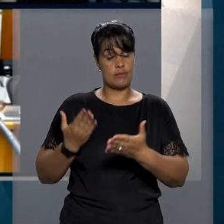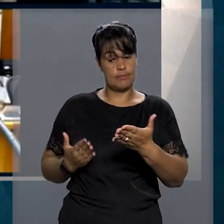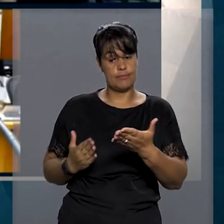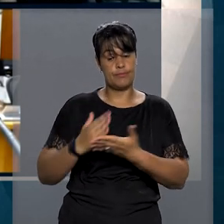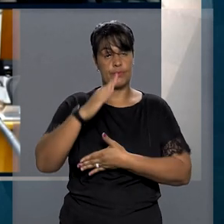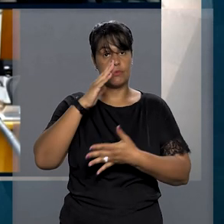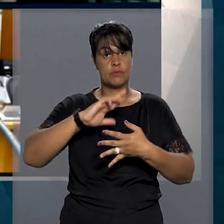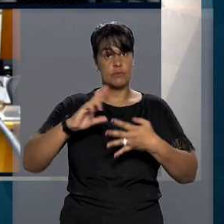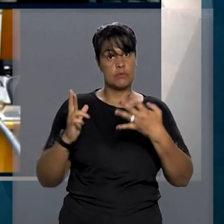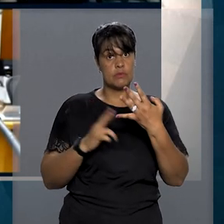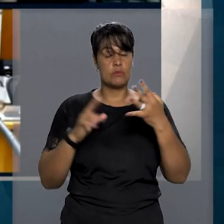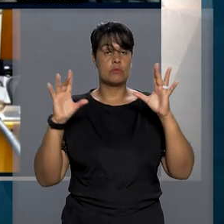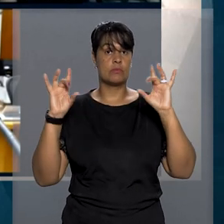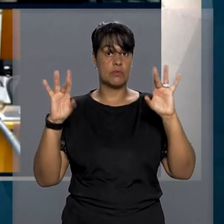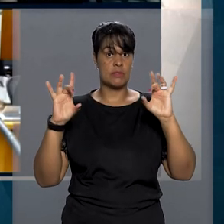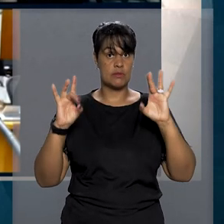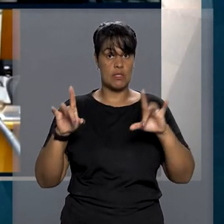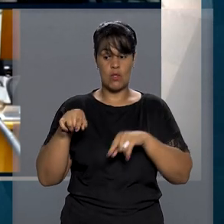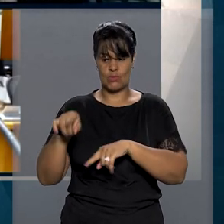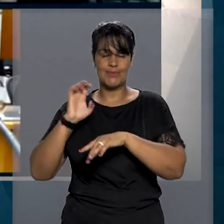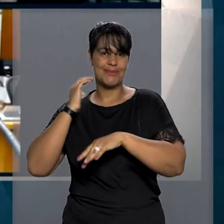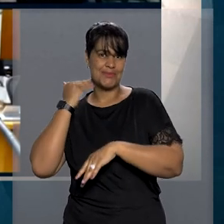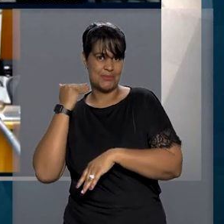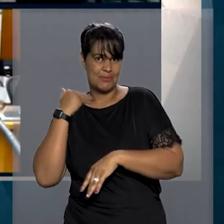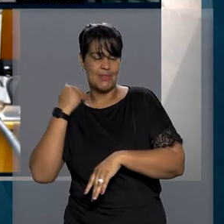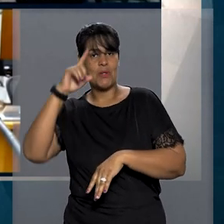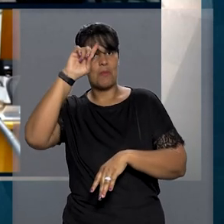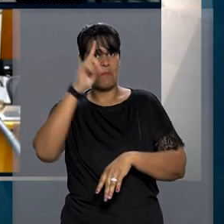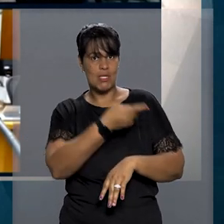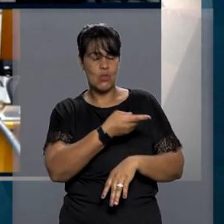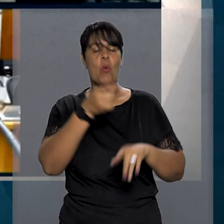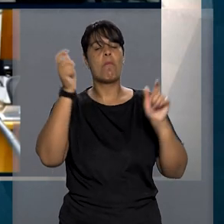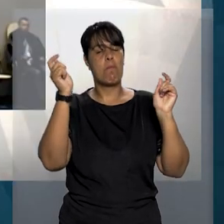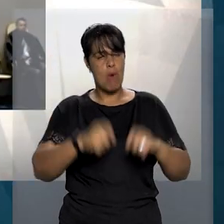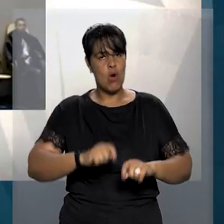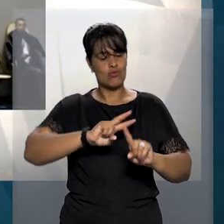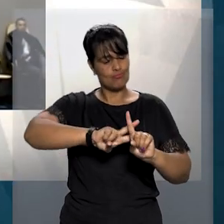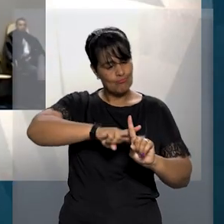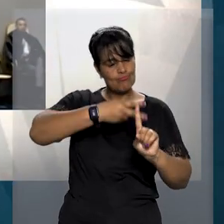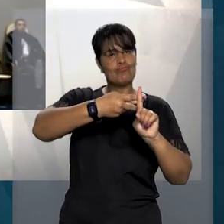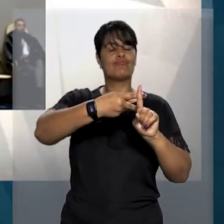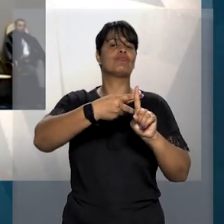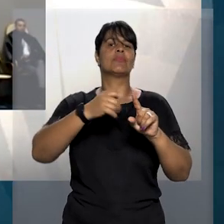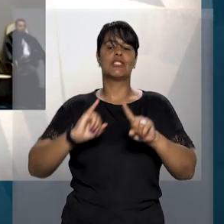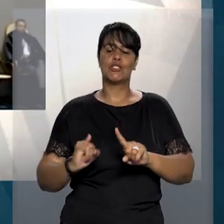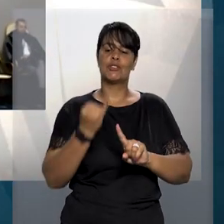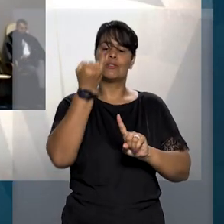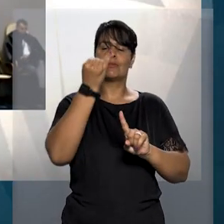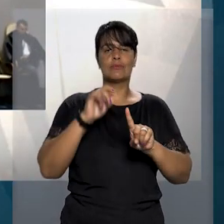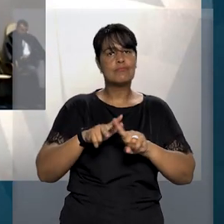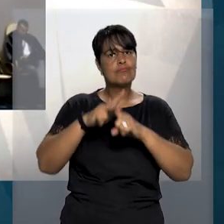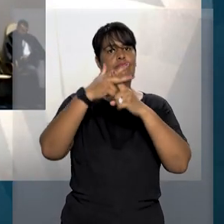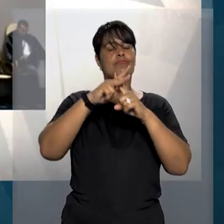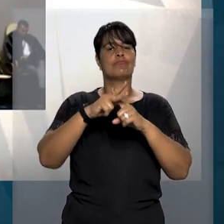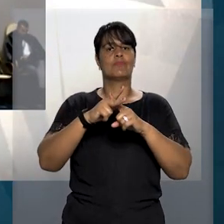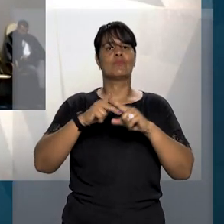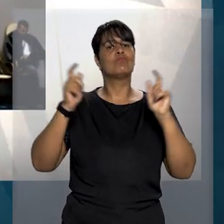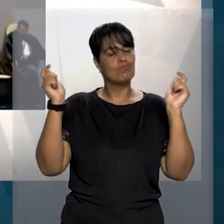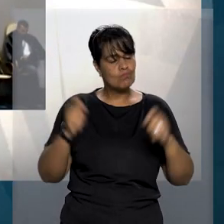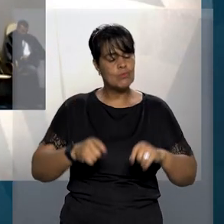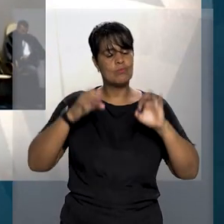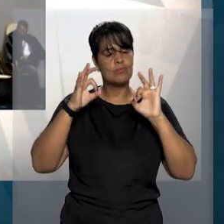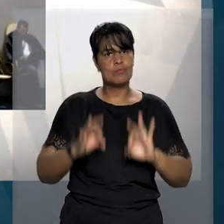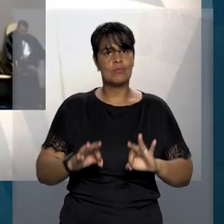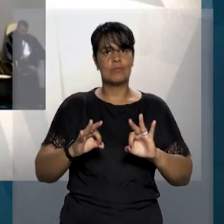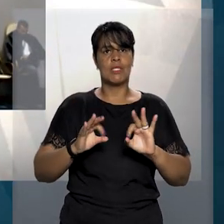turma deu provimento ao recurso especial do banco e determinou a incidência de juros e correção monetária na forma fixada na sentença,